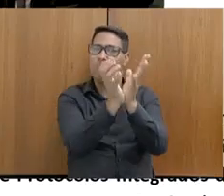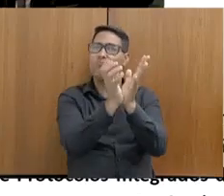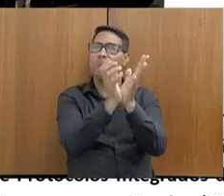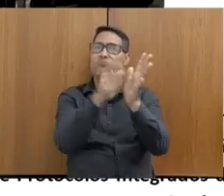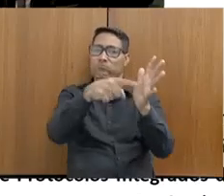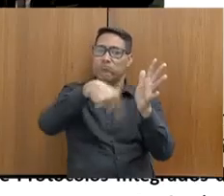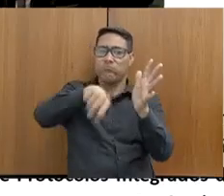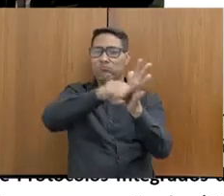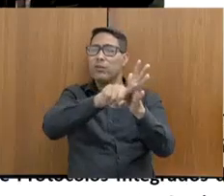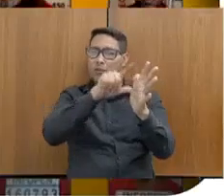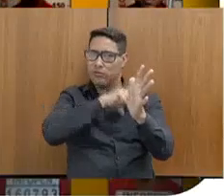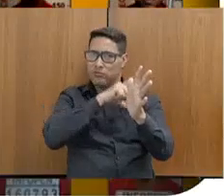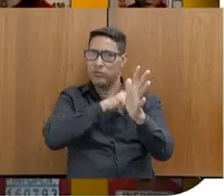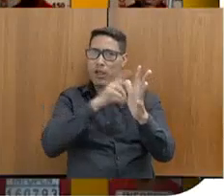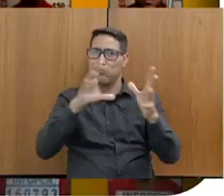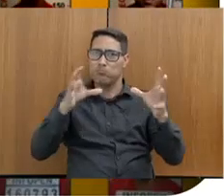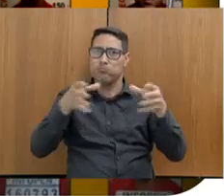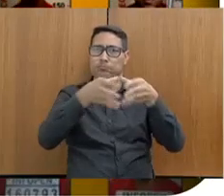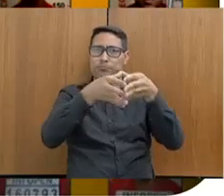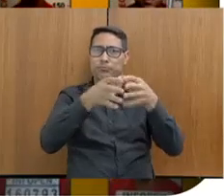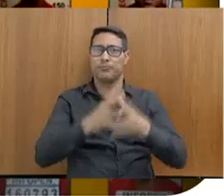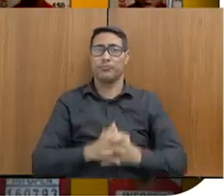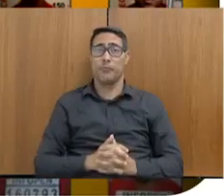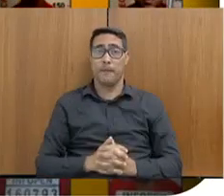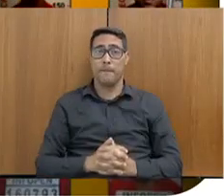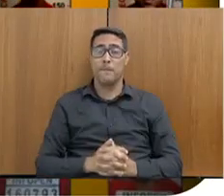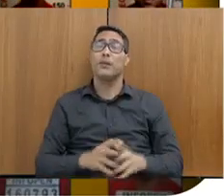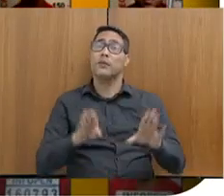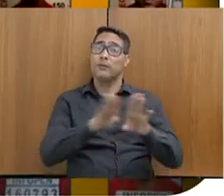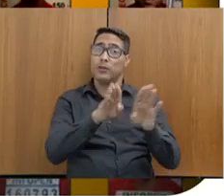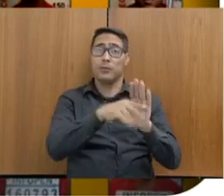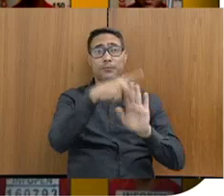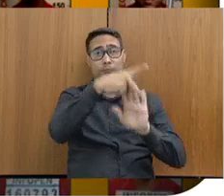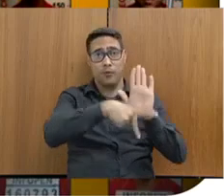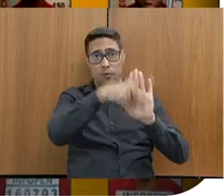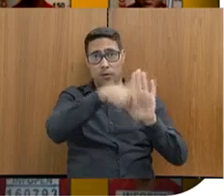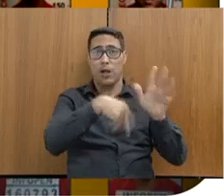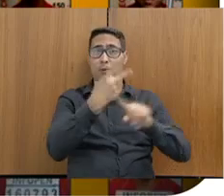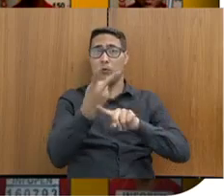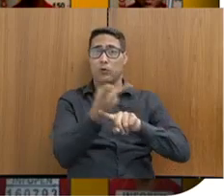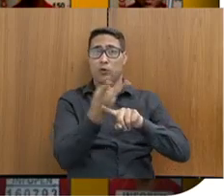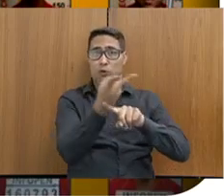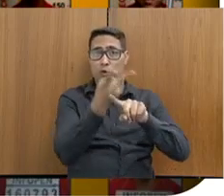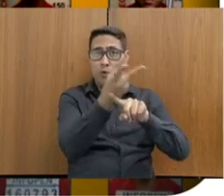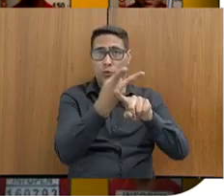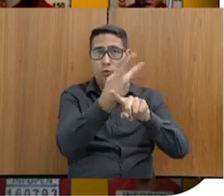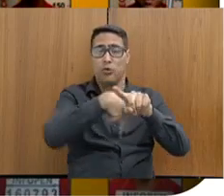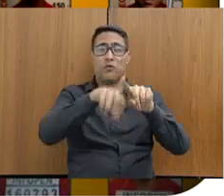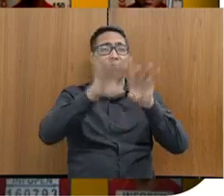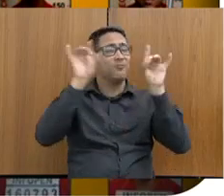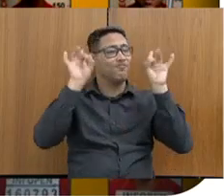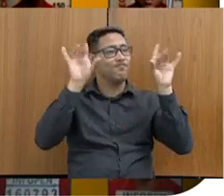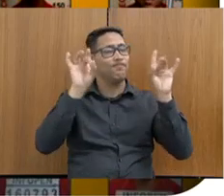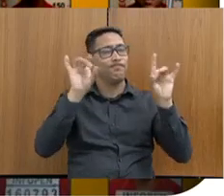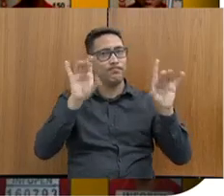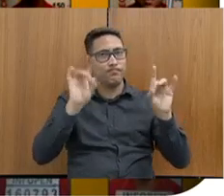nossa integração. O programa Procuras também foi um programa de sucesso, e está desde